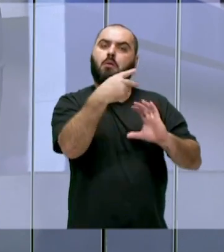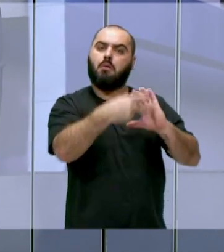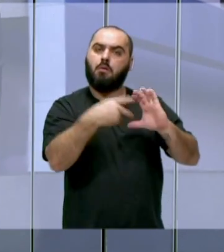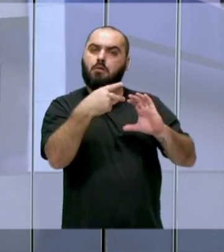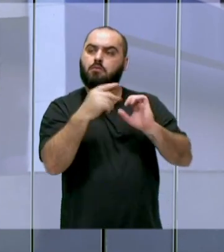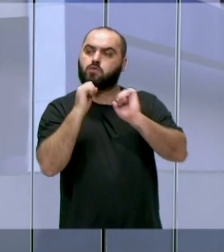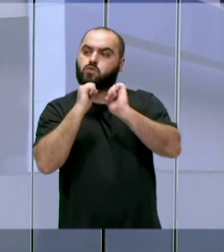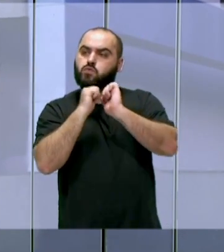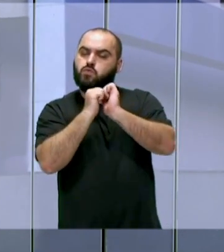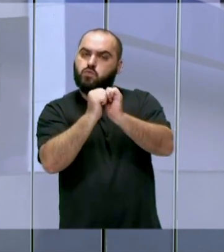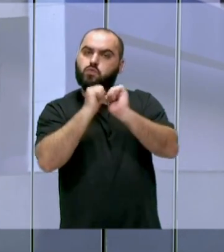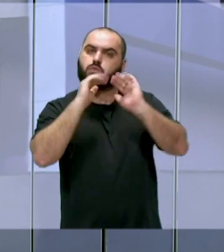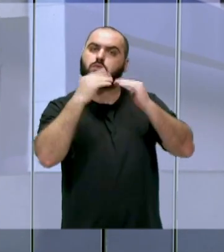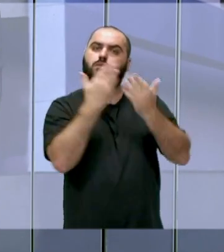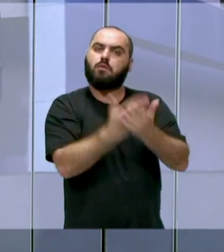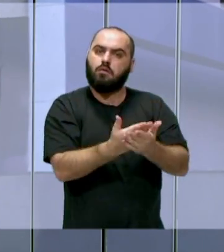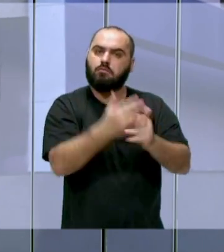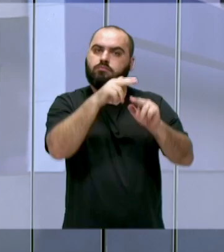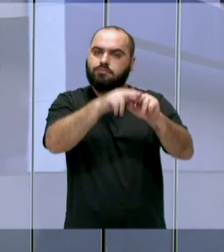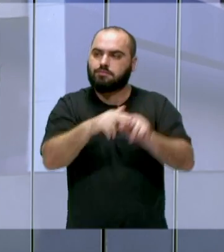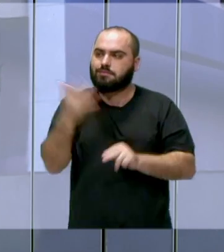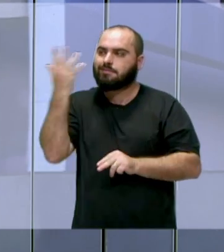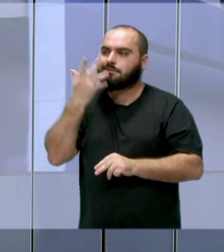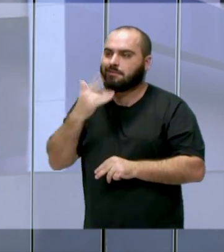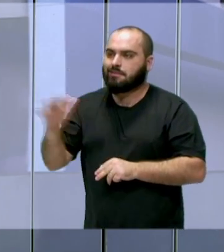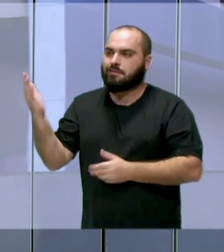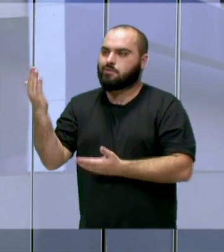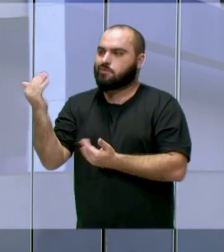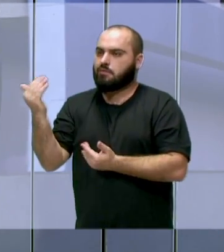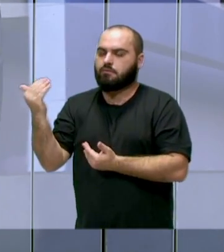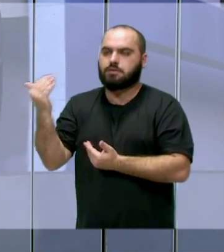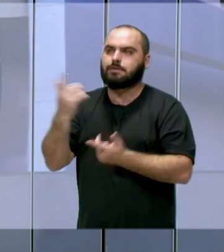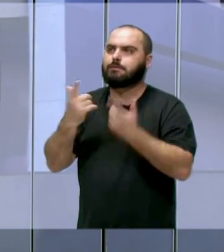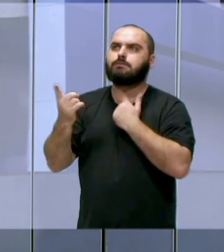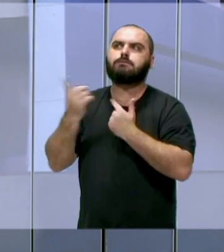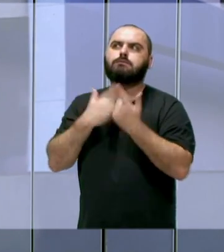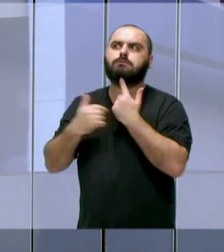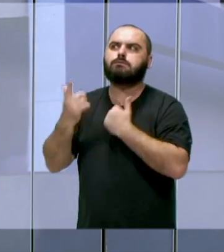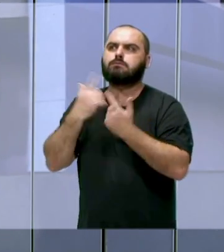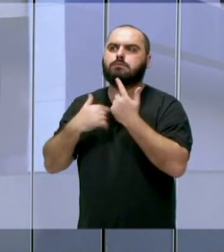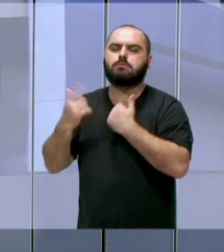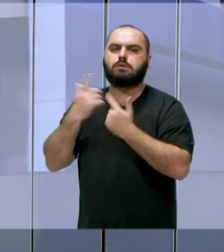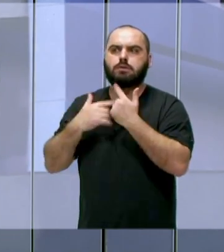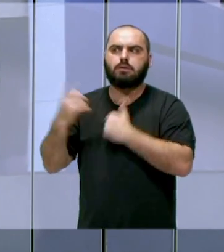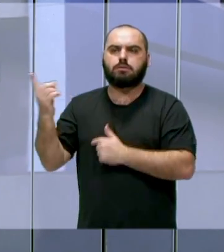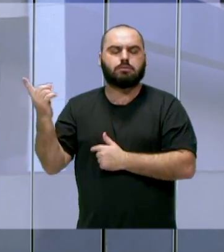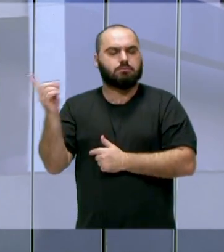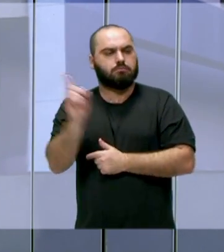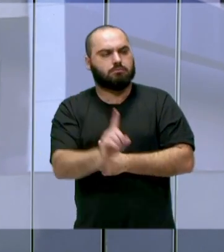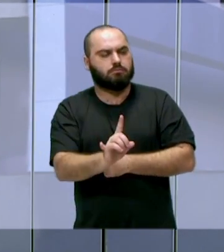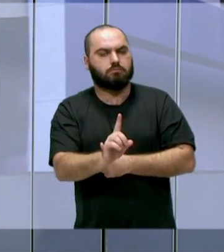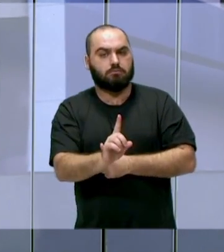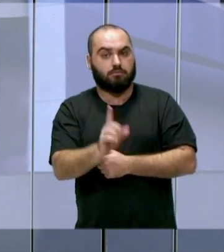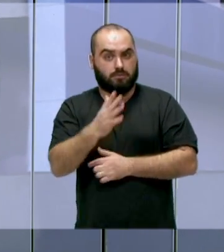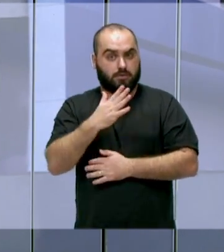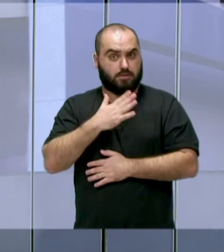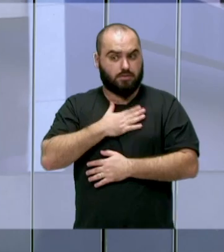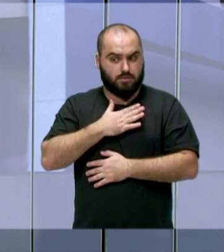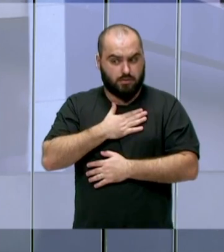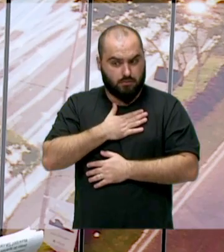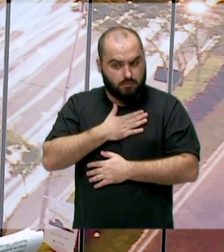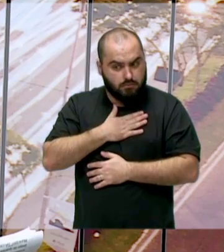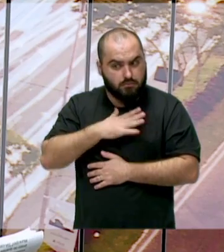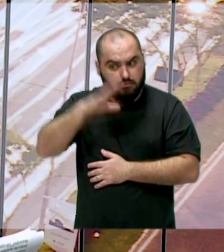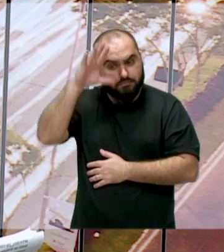então com certeza isso desperta na criança, na adolescente, no jovem, esse engajamento, né, e isso em mim também contribuiu